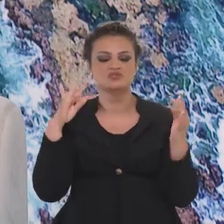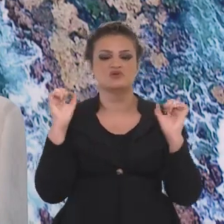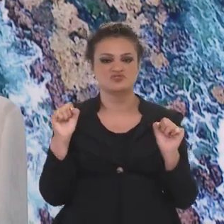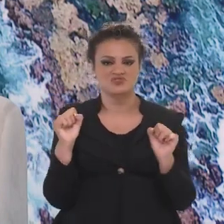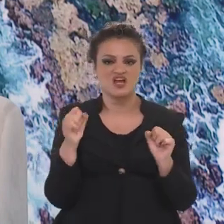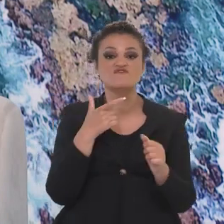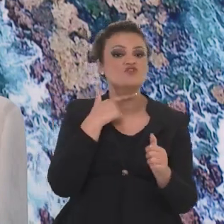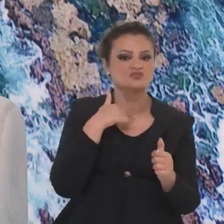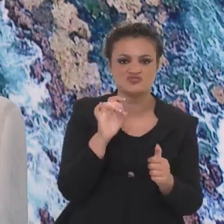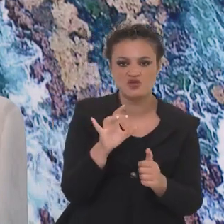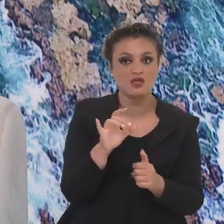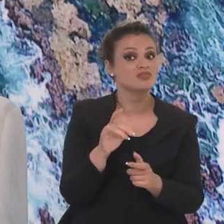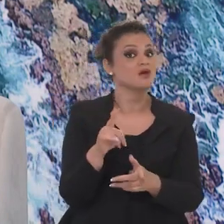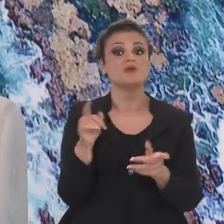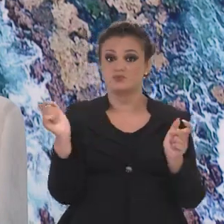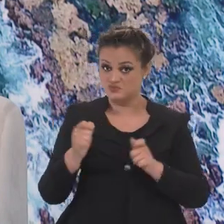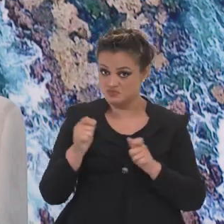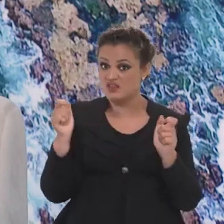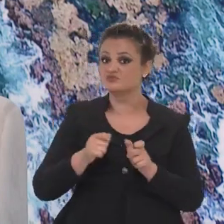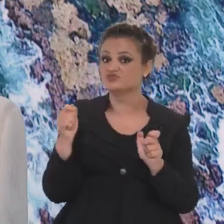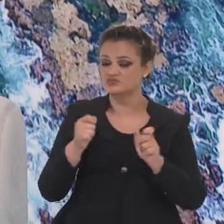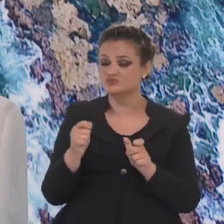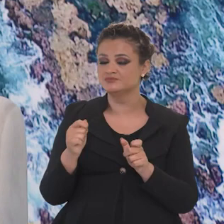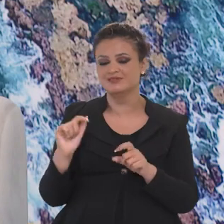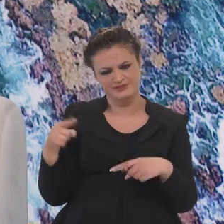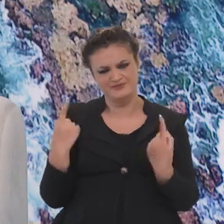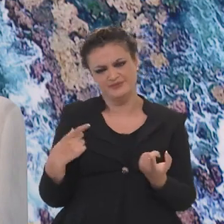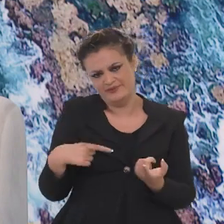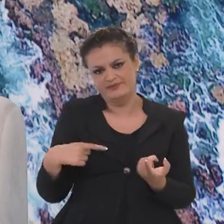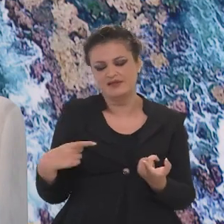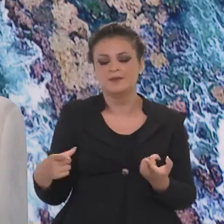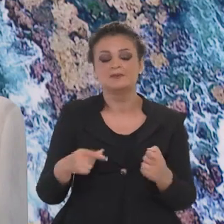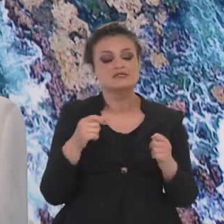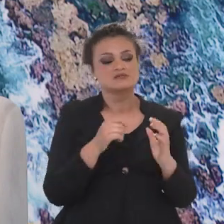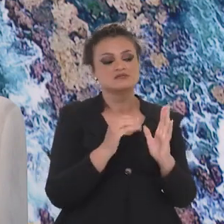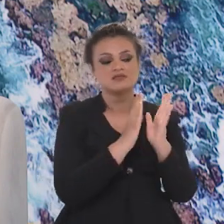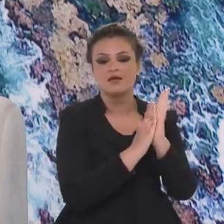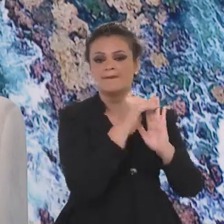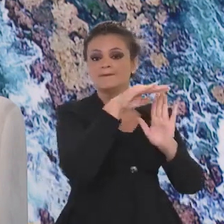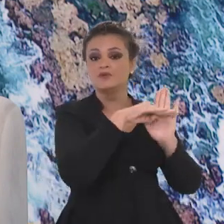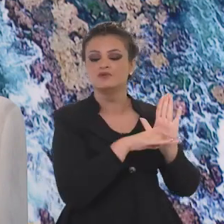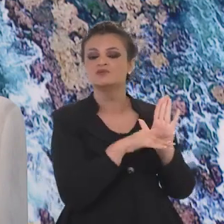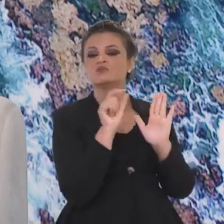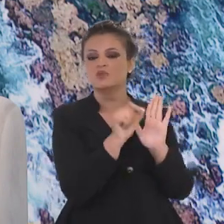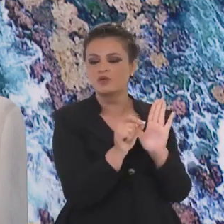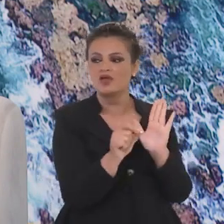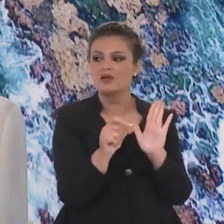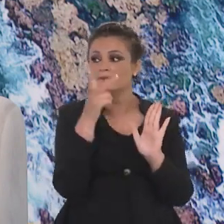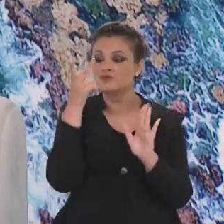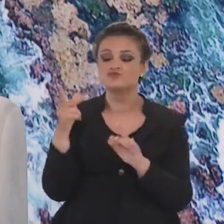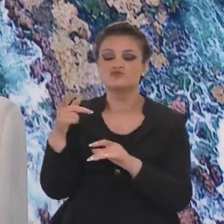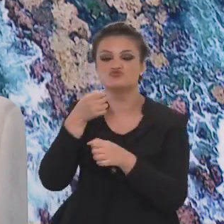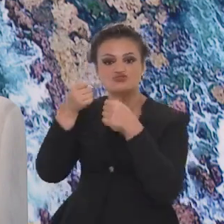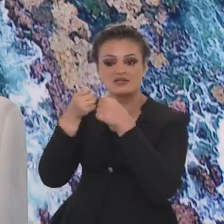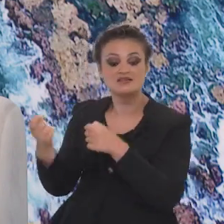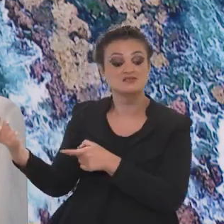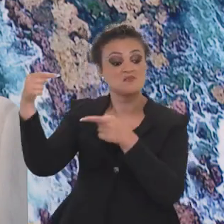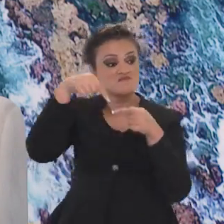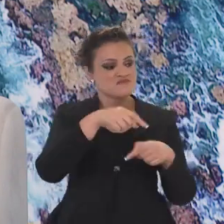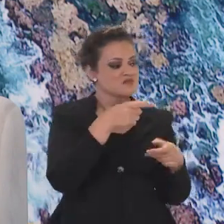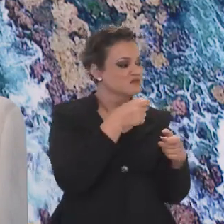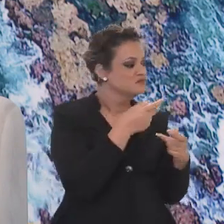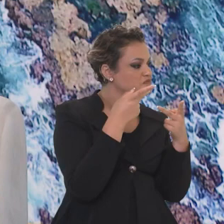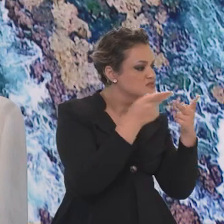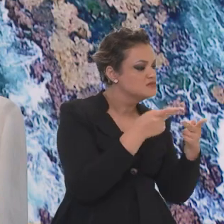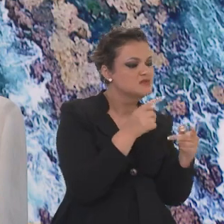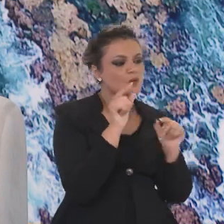desejo. Isso é análise de dados e possibilidades. É claro, quais são os desafios? Ter calendário, ter a vinda de jornalistas,